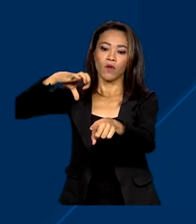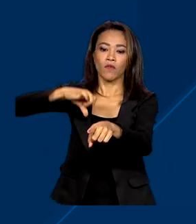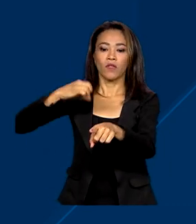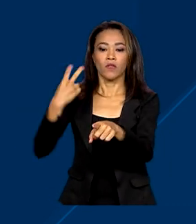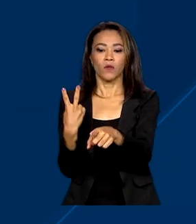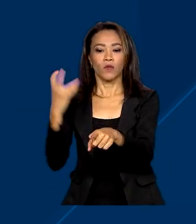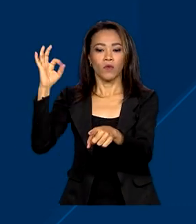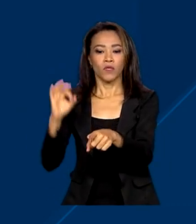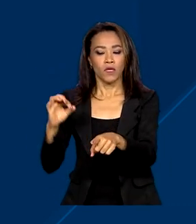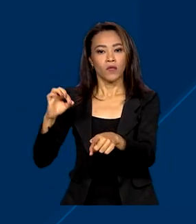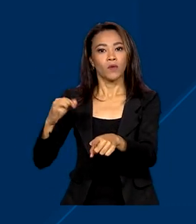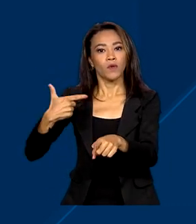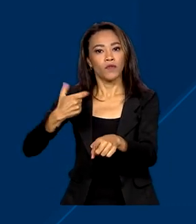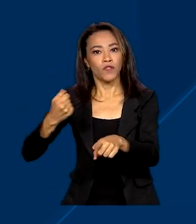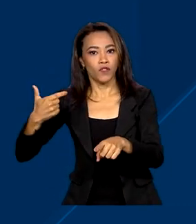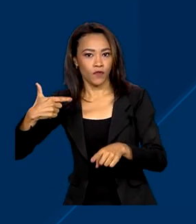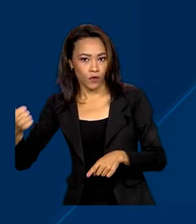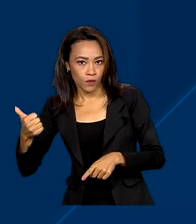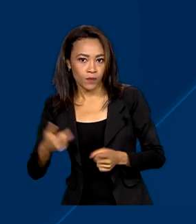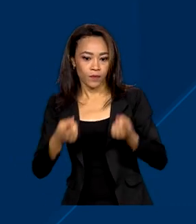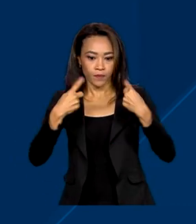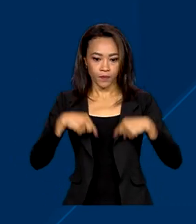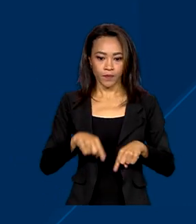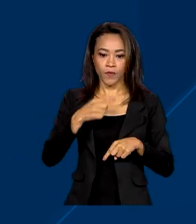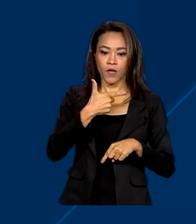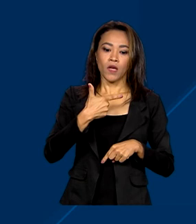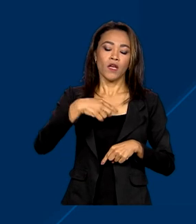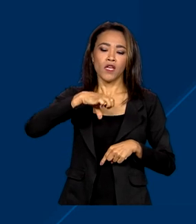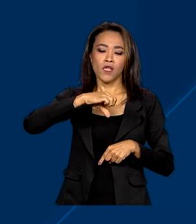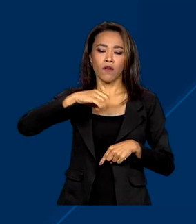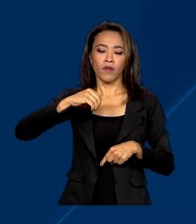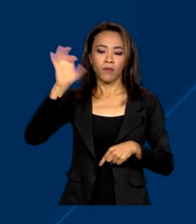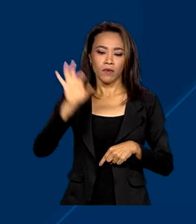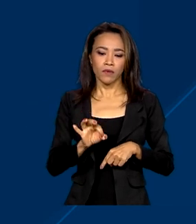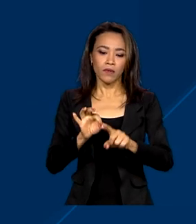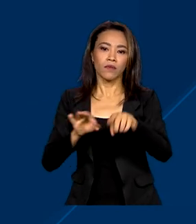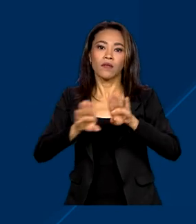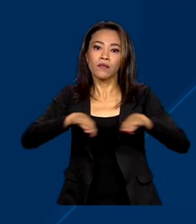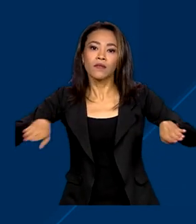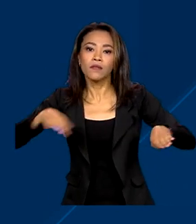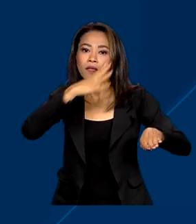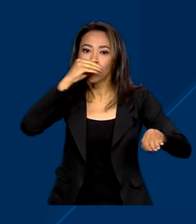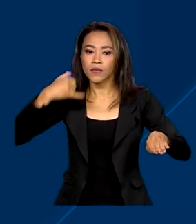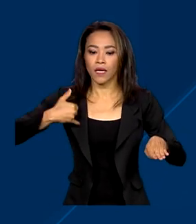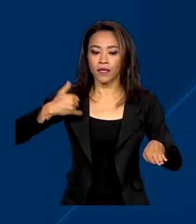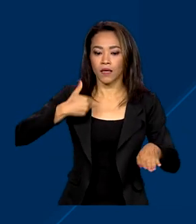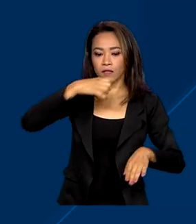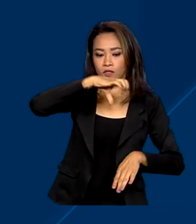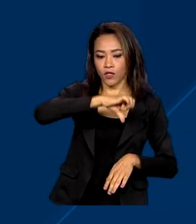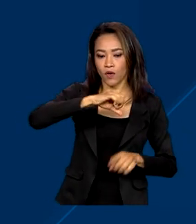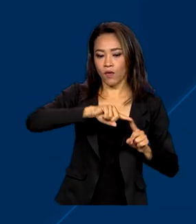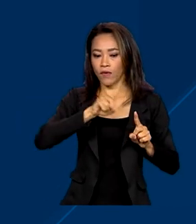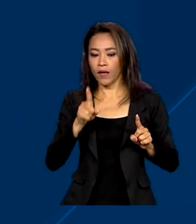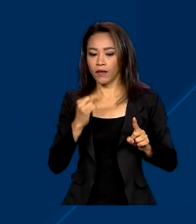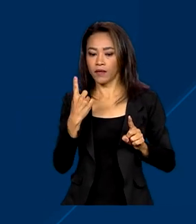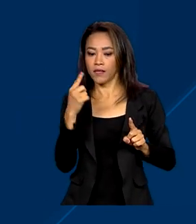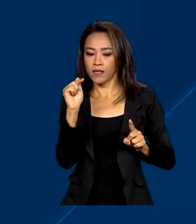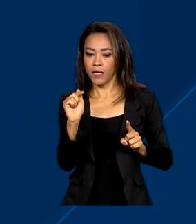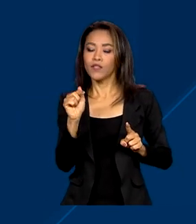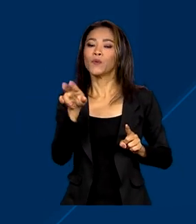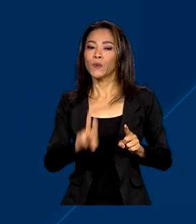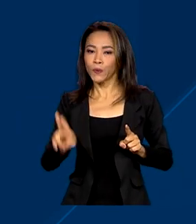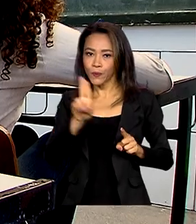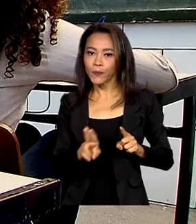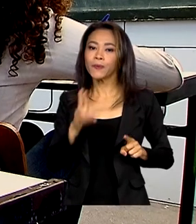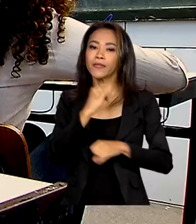% em 2021. E mais de 90% das crianças e adolescentes entre 9 e 17 anos usam